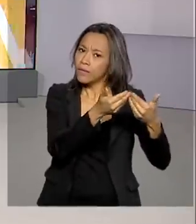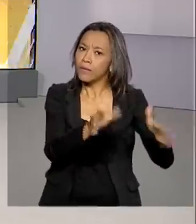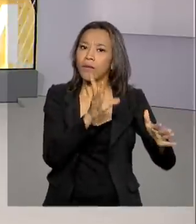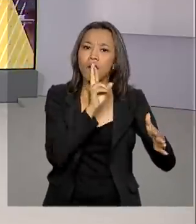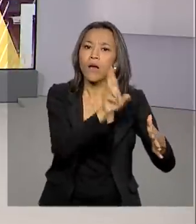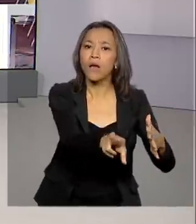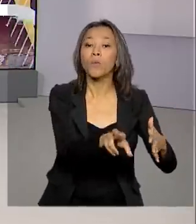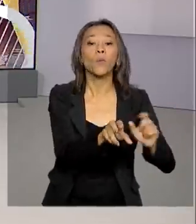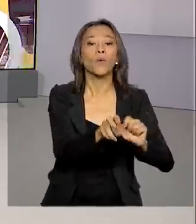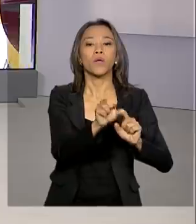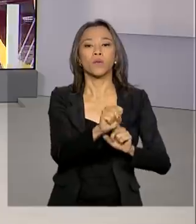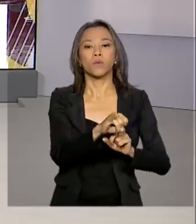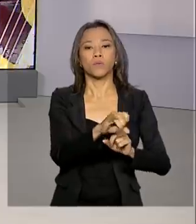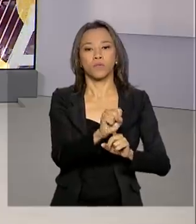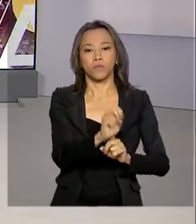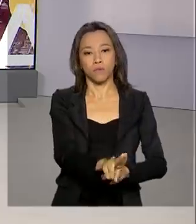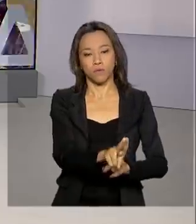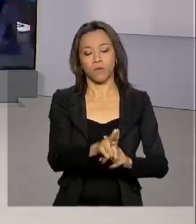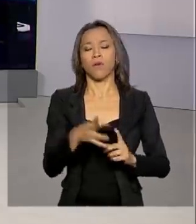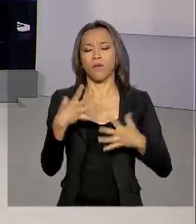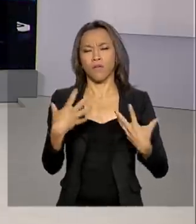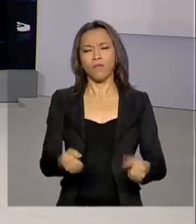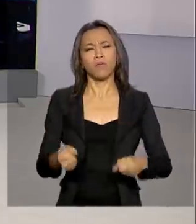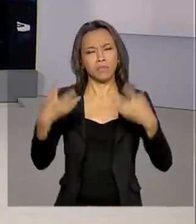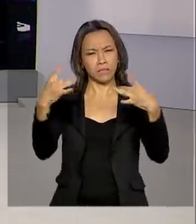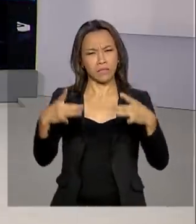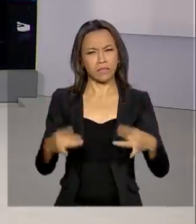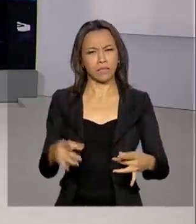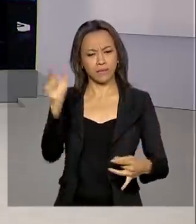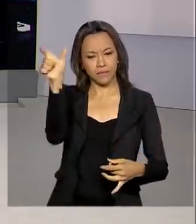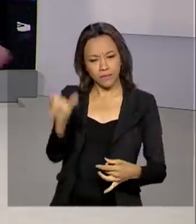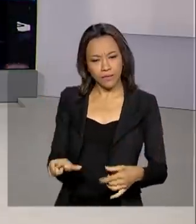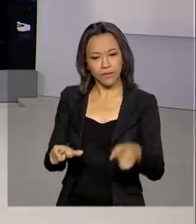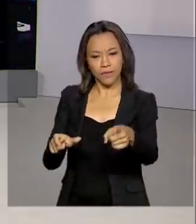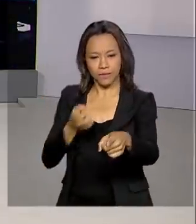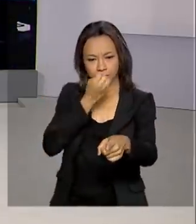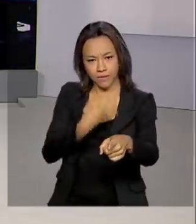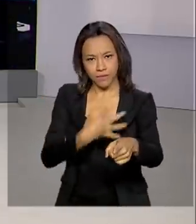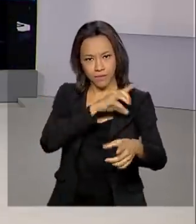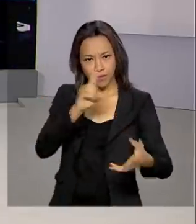Vamos até São Paulo saber os detalhes ao vivo com a repórter Raquel Settes. Raquel, bom dia.